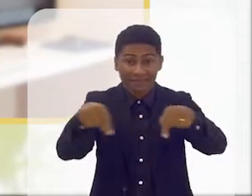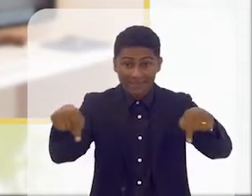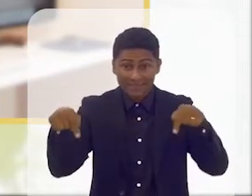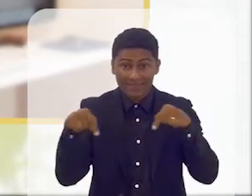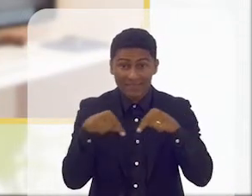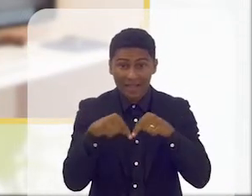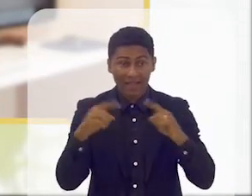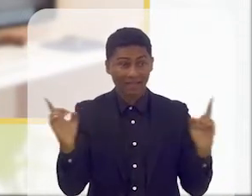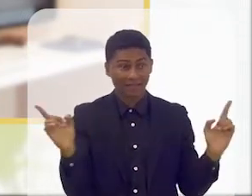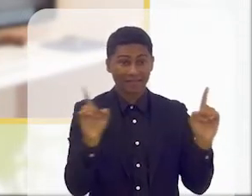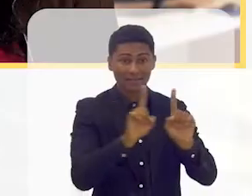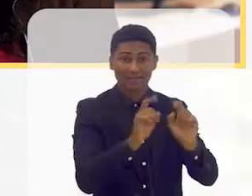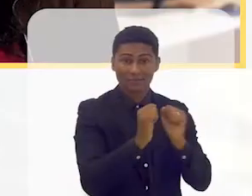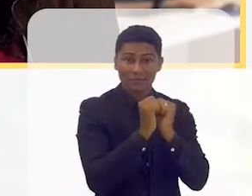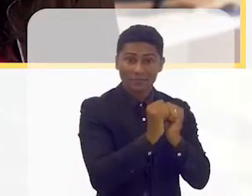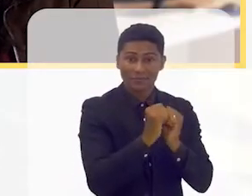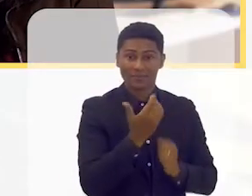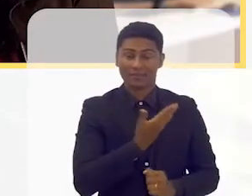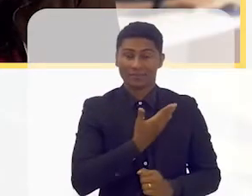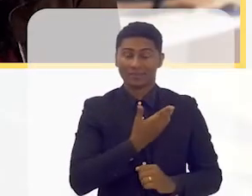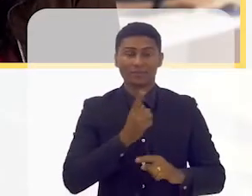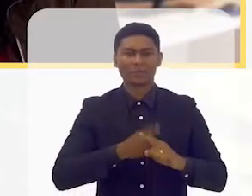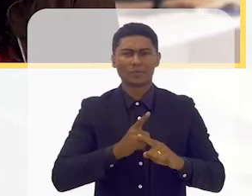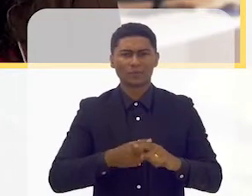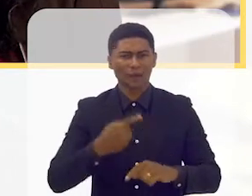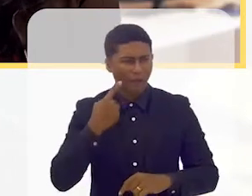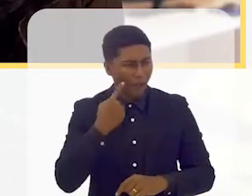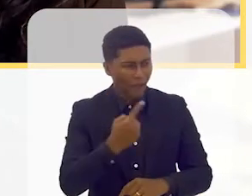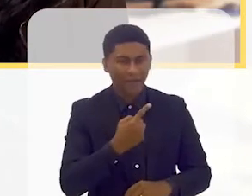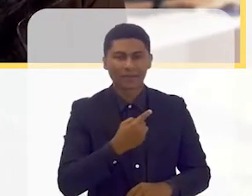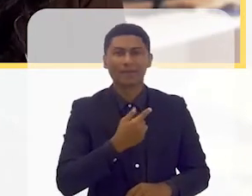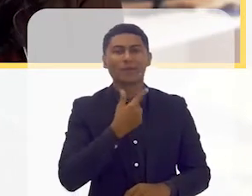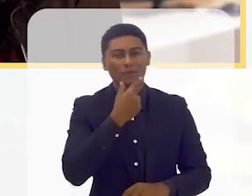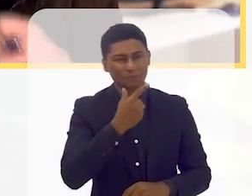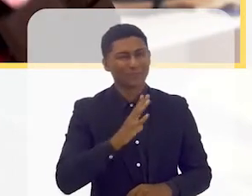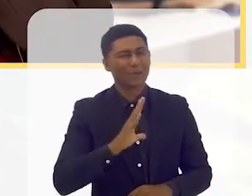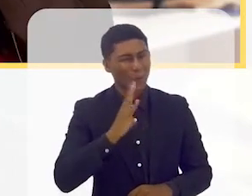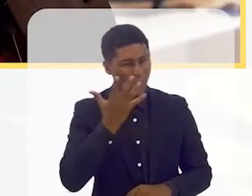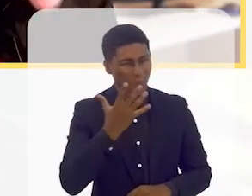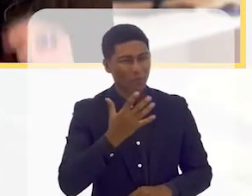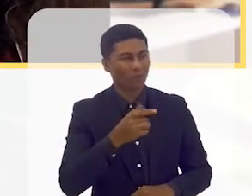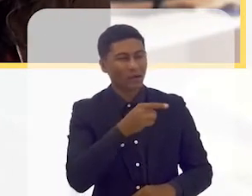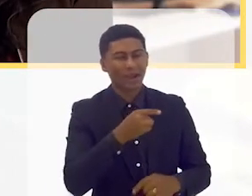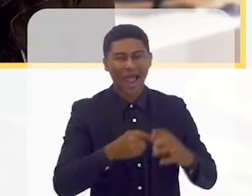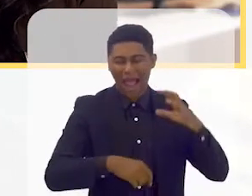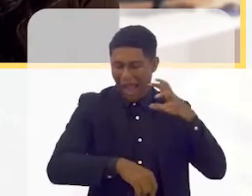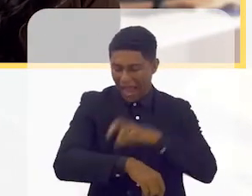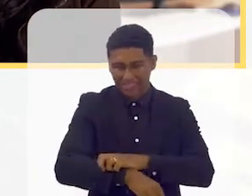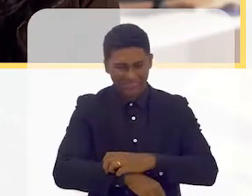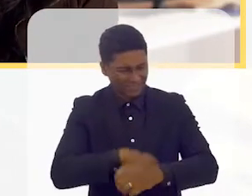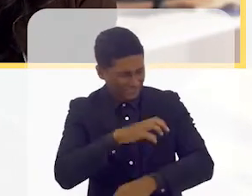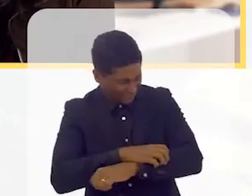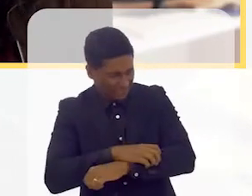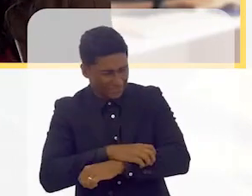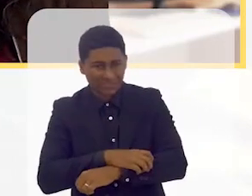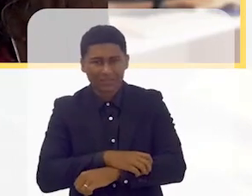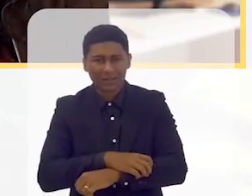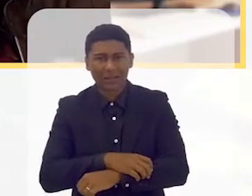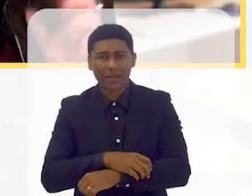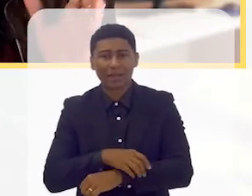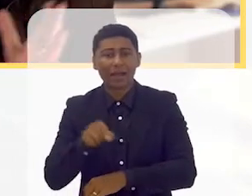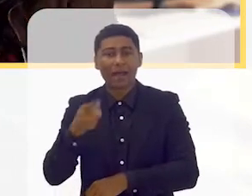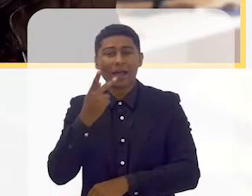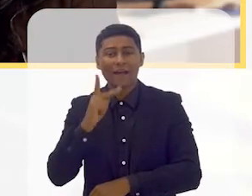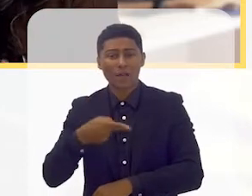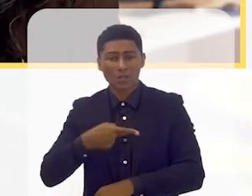aprendeu ali que na hora que ele estava mordendo ela, teve um determinado momento em que ele mordeu ela, e ela falou para mim,